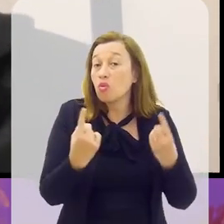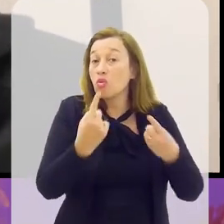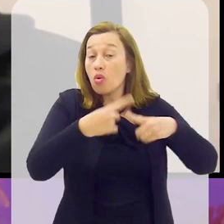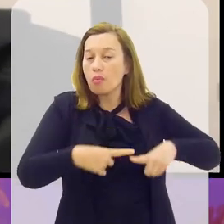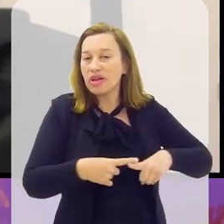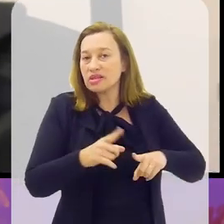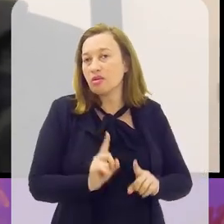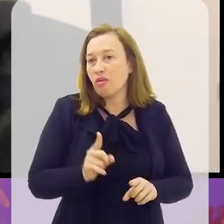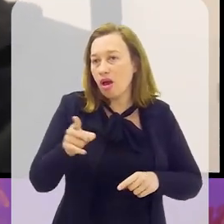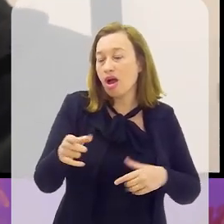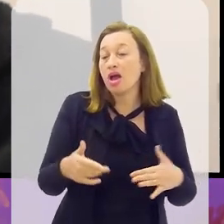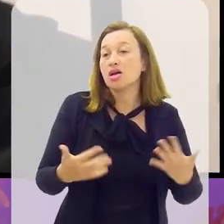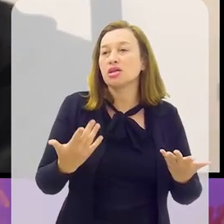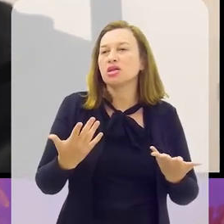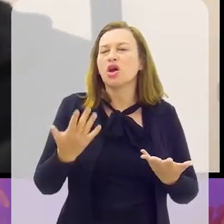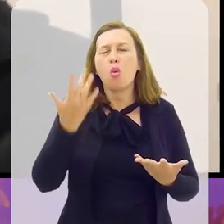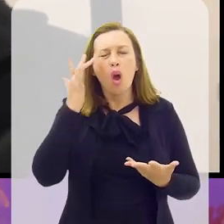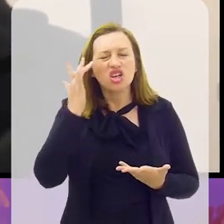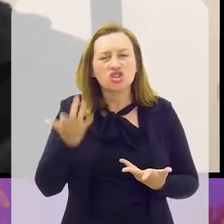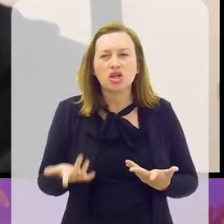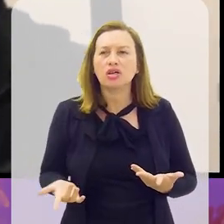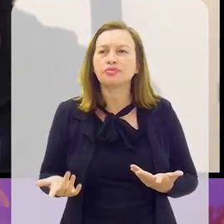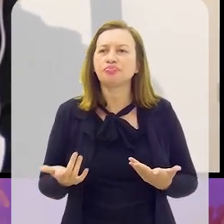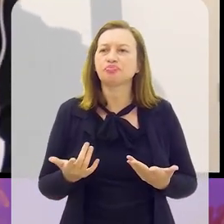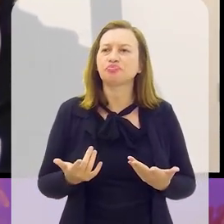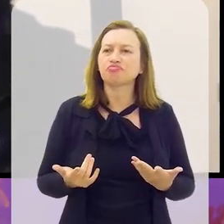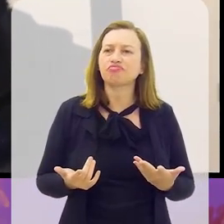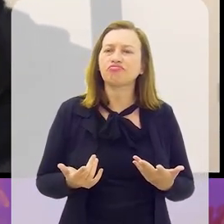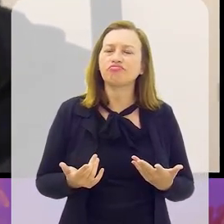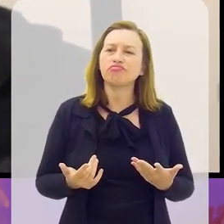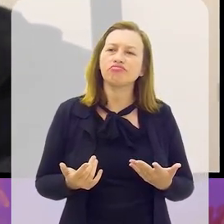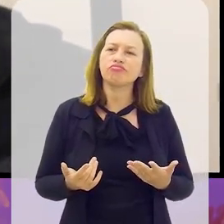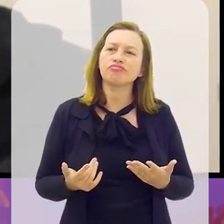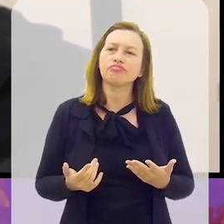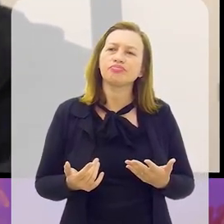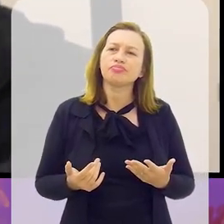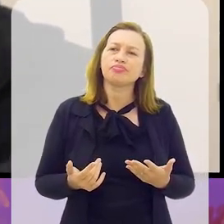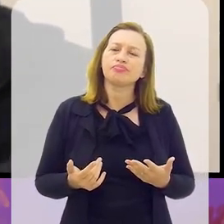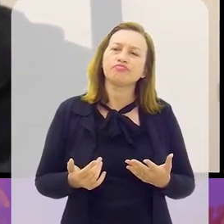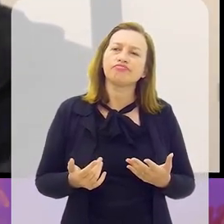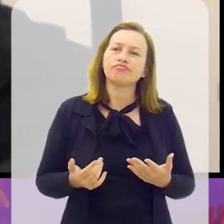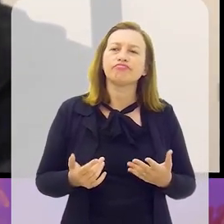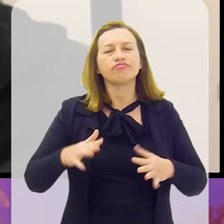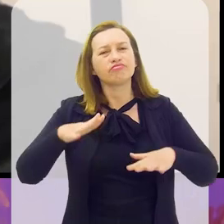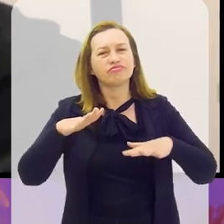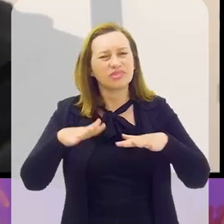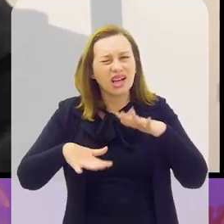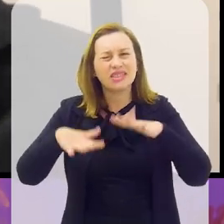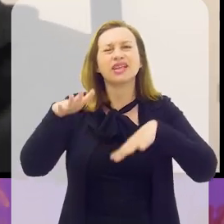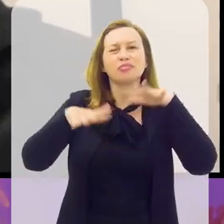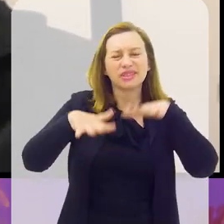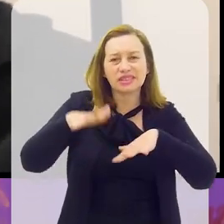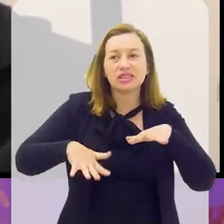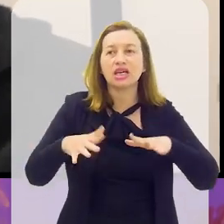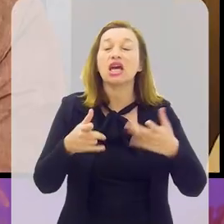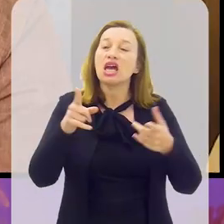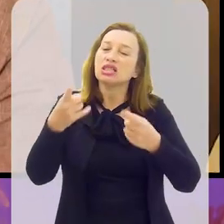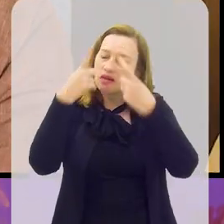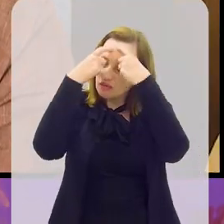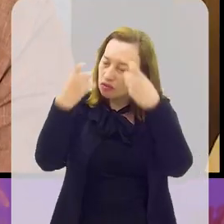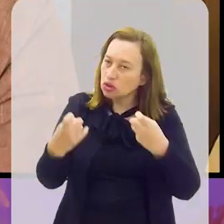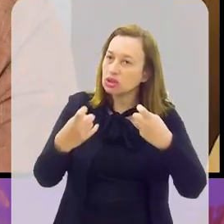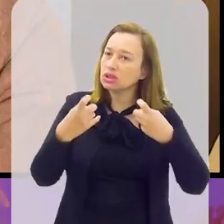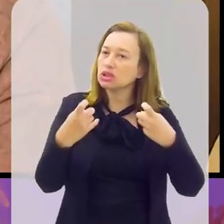jogos, né? Então eu tendo a achar que essa é uma medida muito paliativa. Entendi.